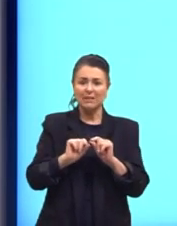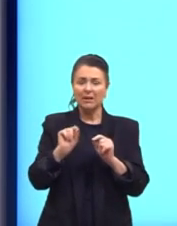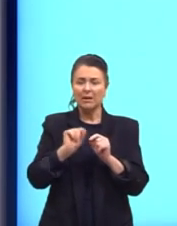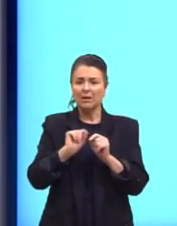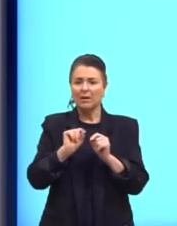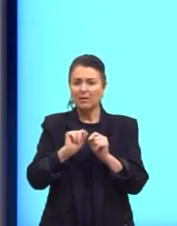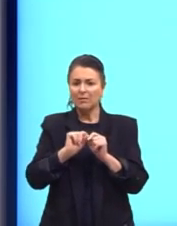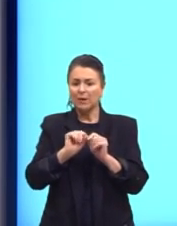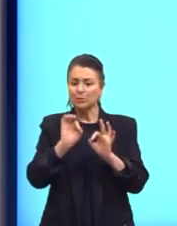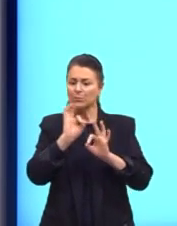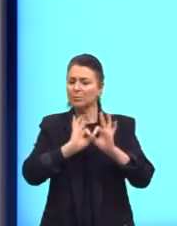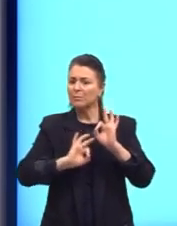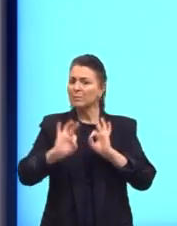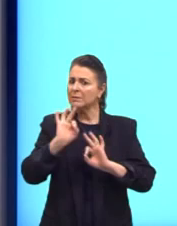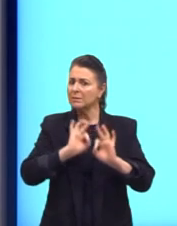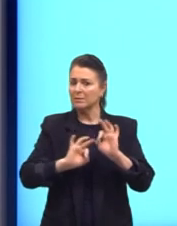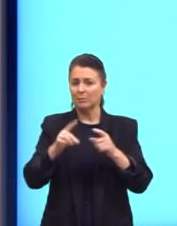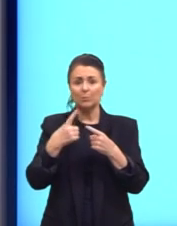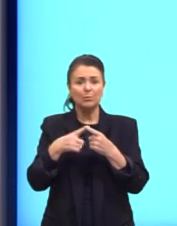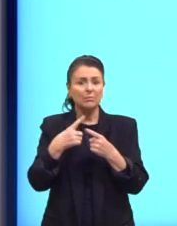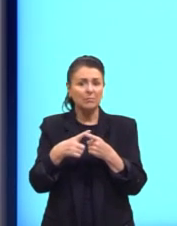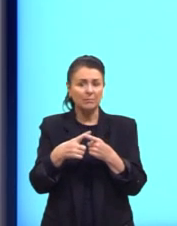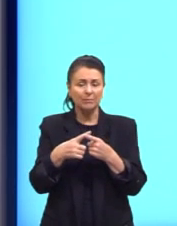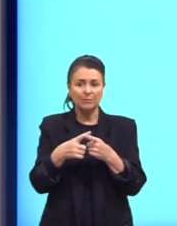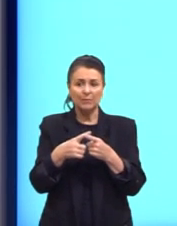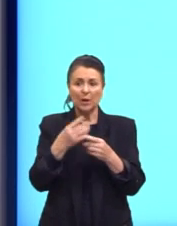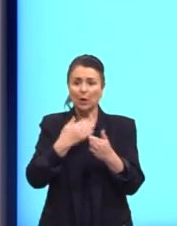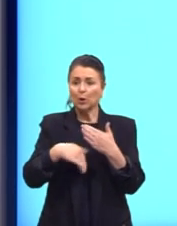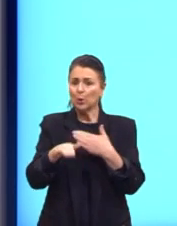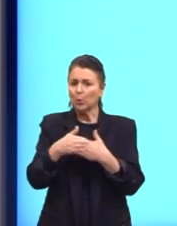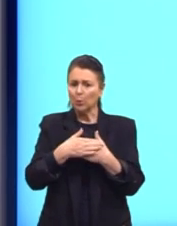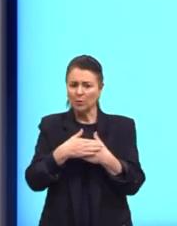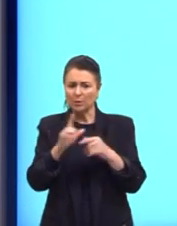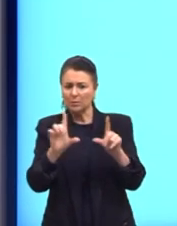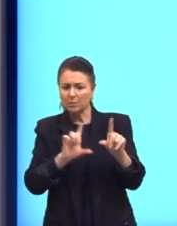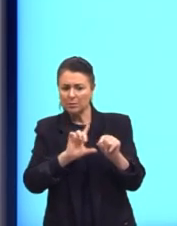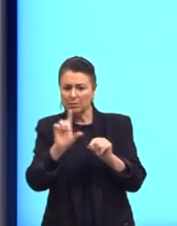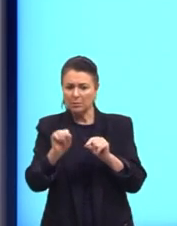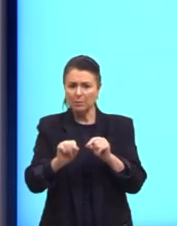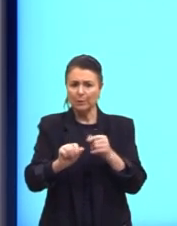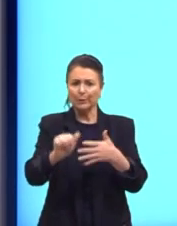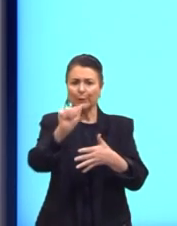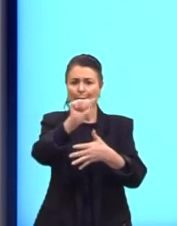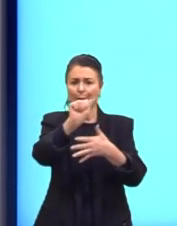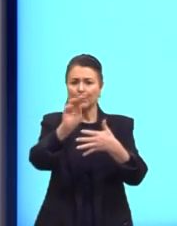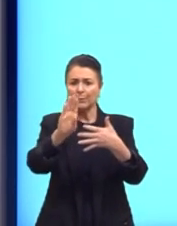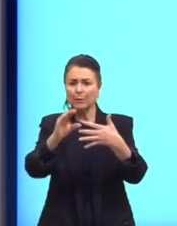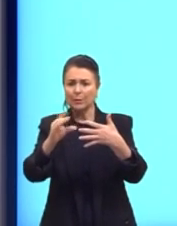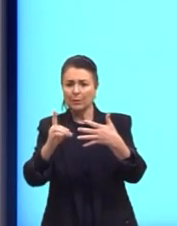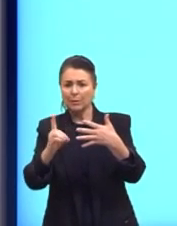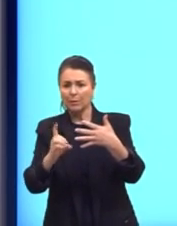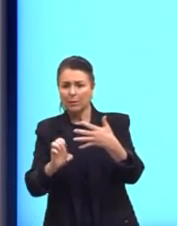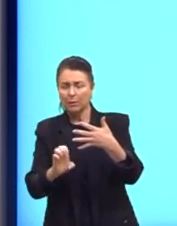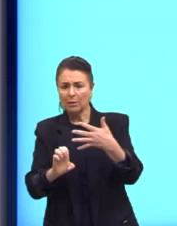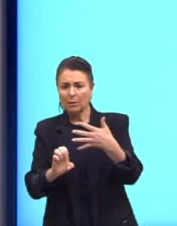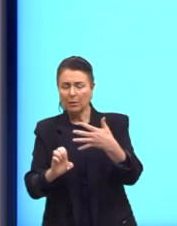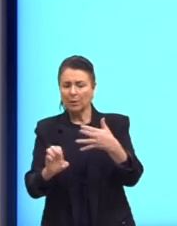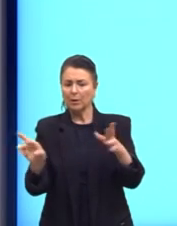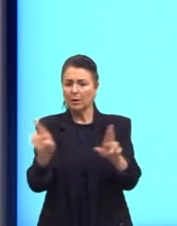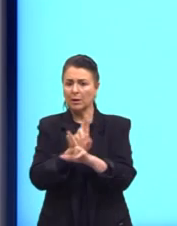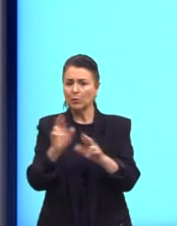pequeno ajuste. Por quê? Todas as alternativas ali, elas relacionam essas informações,